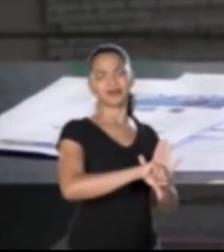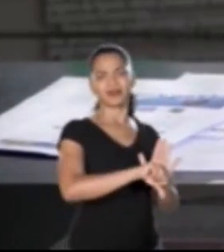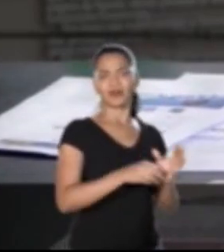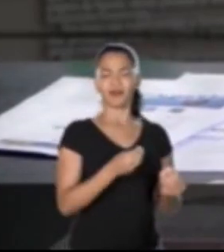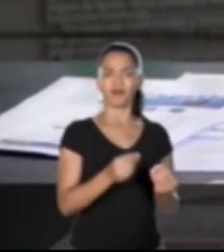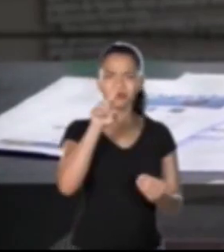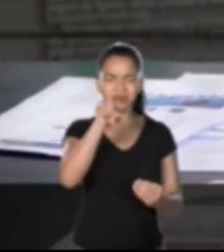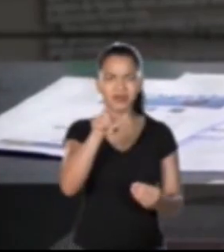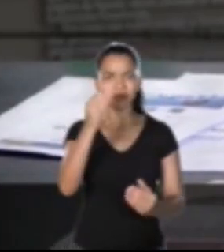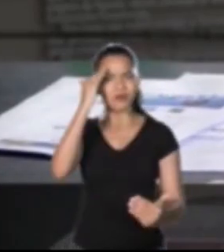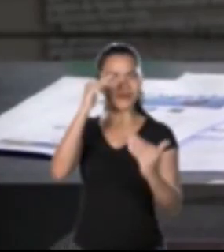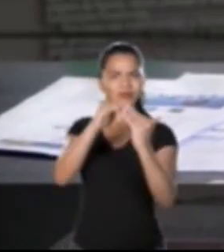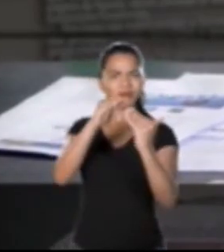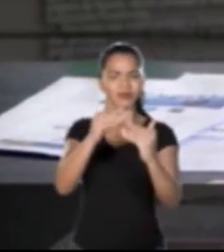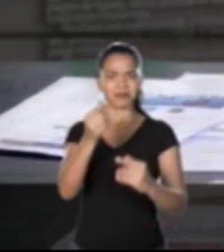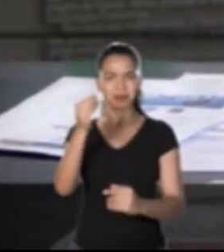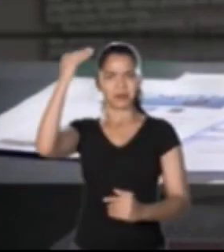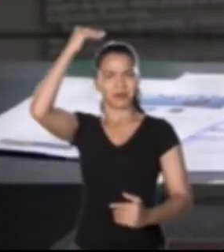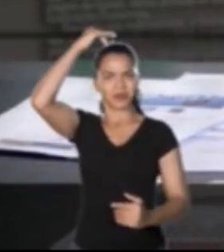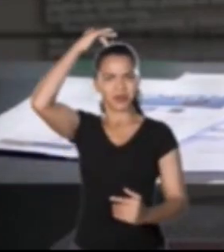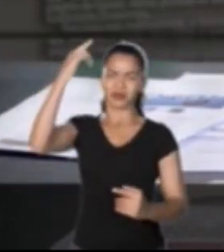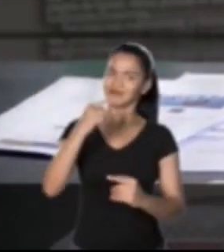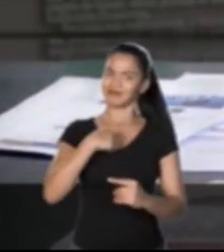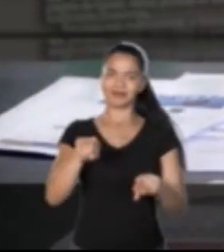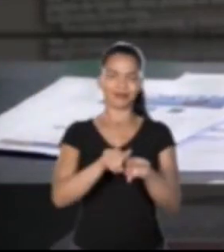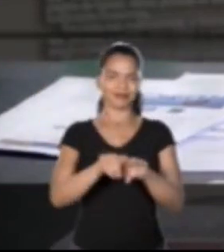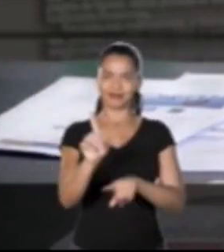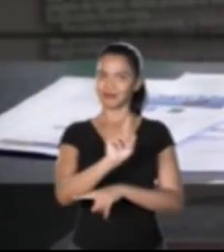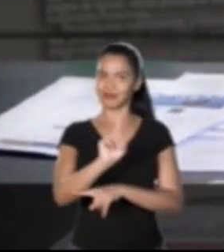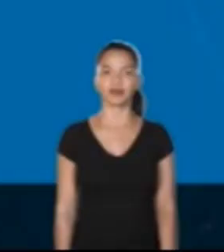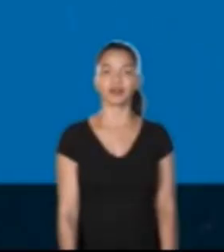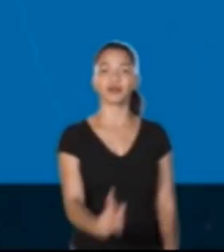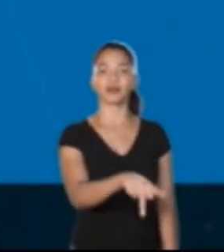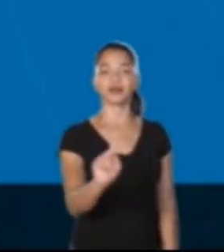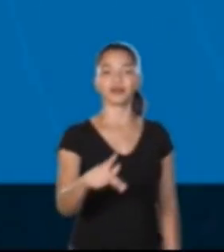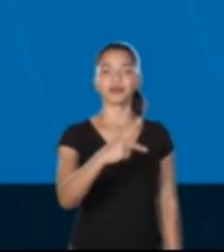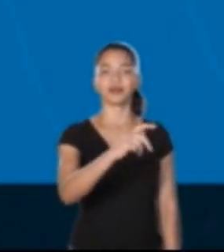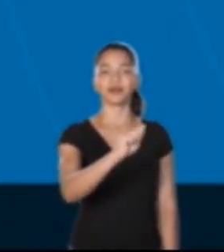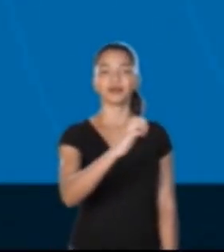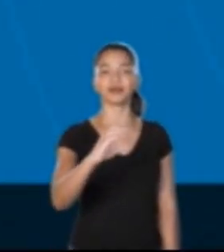e não criminosos. Você concorda com esse absurdo? Eu também não.